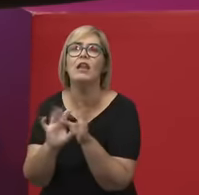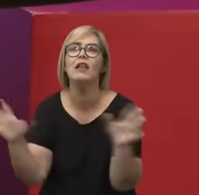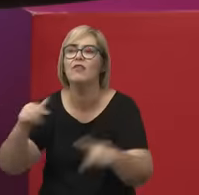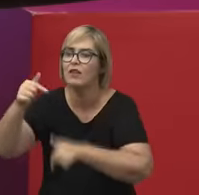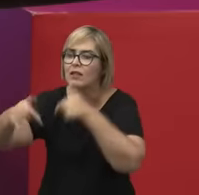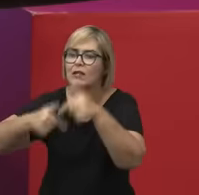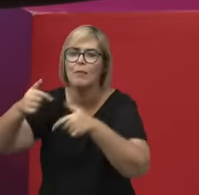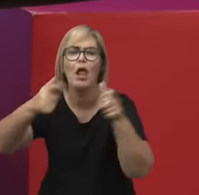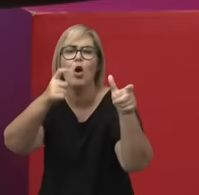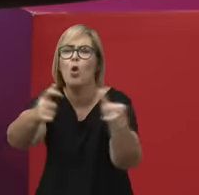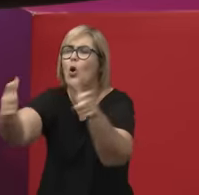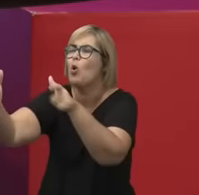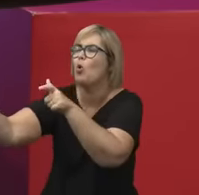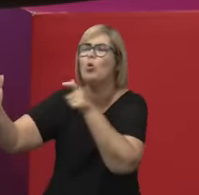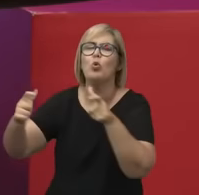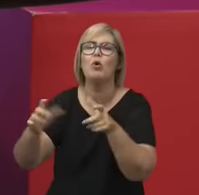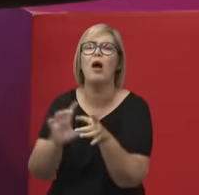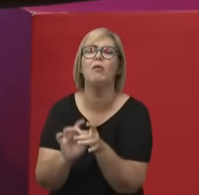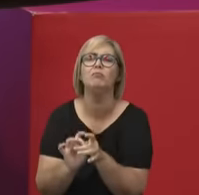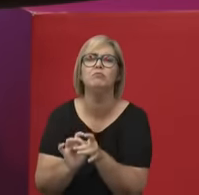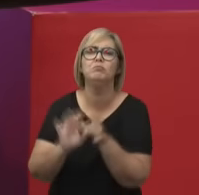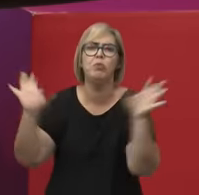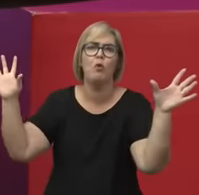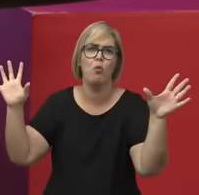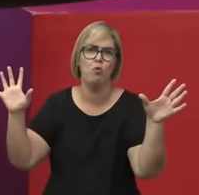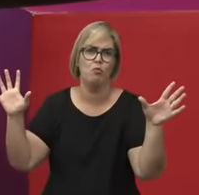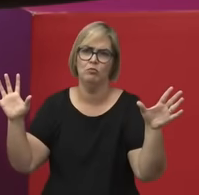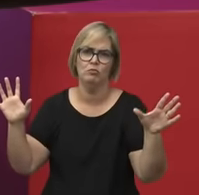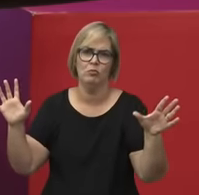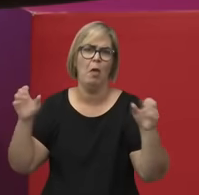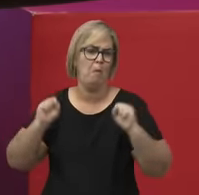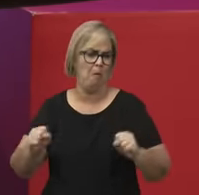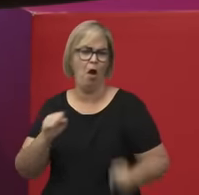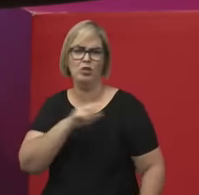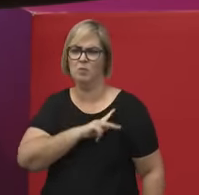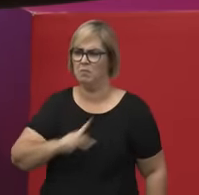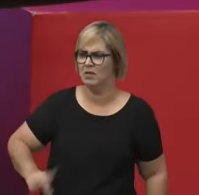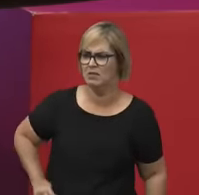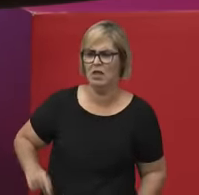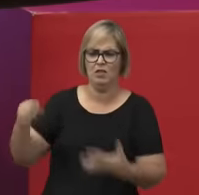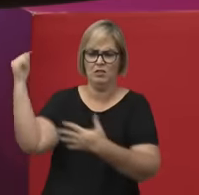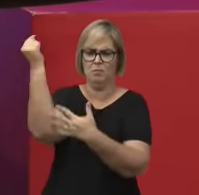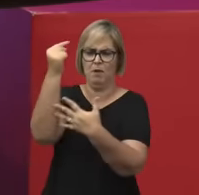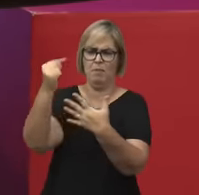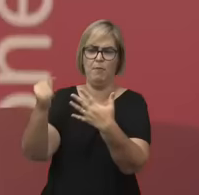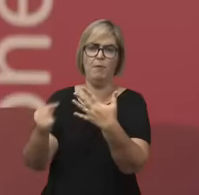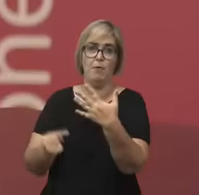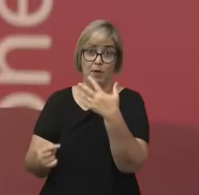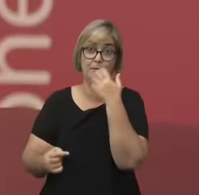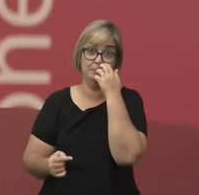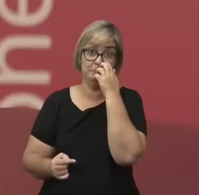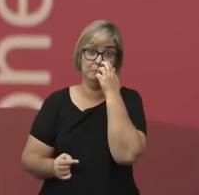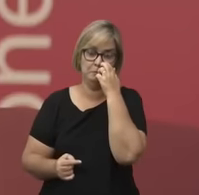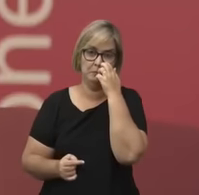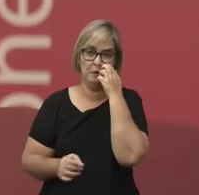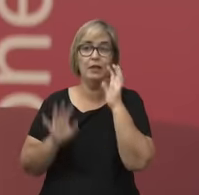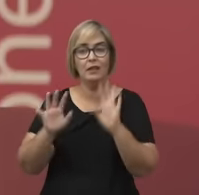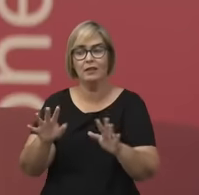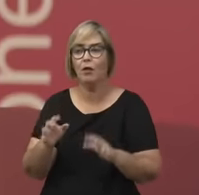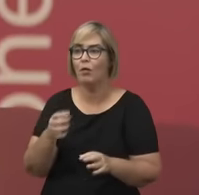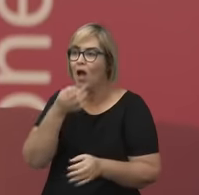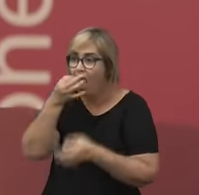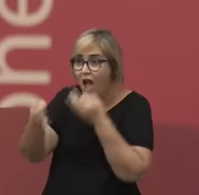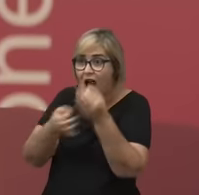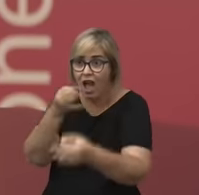República, e o que mais for possível e necessário, né, parte da crítica toda do projeto